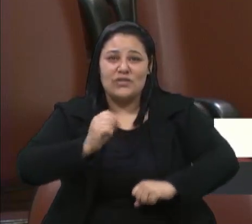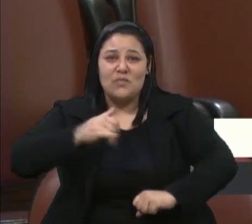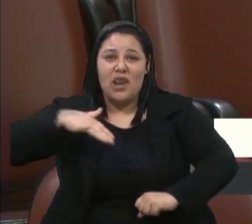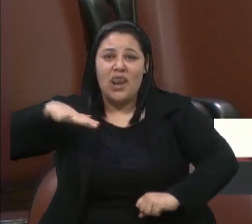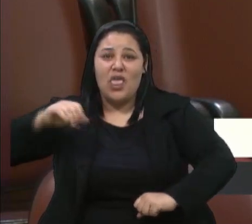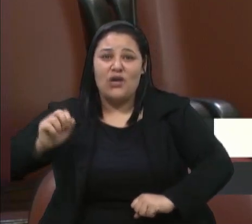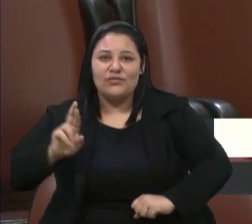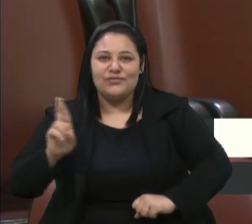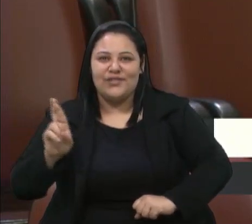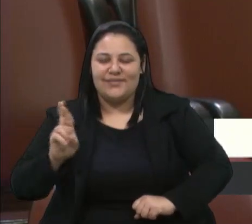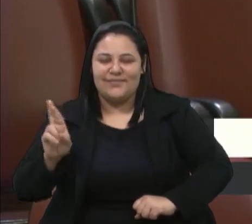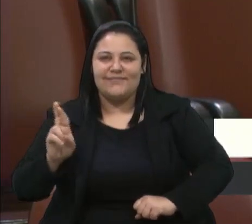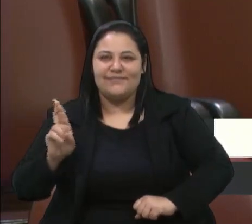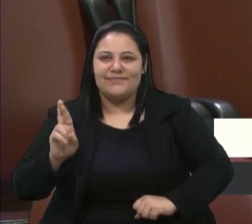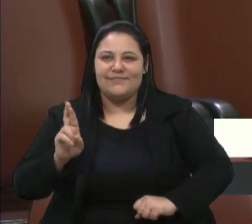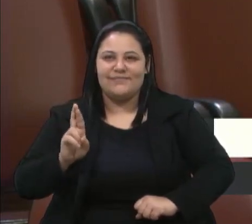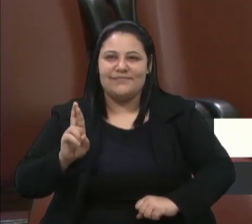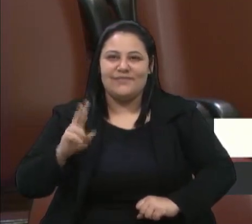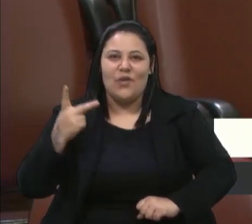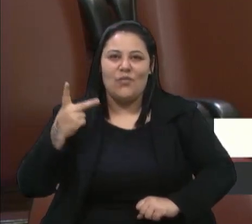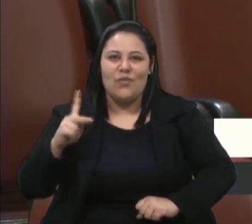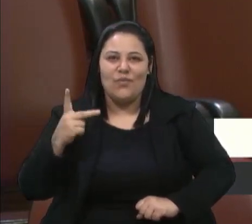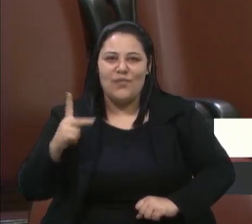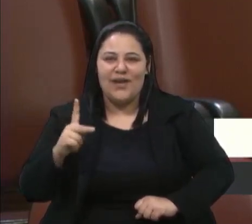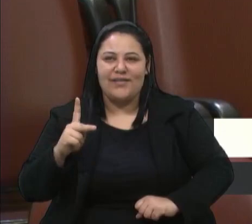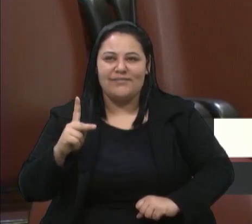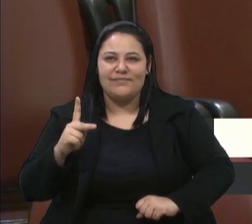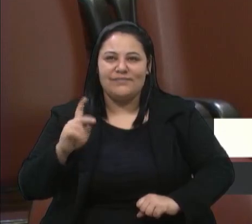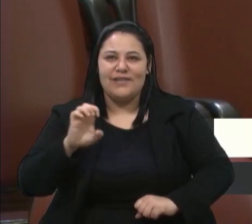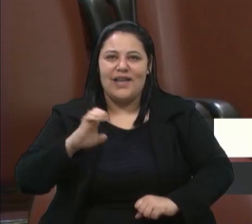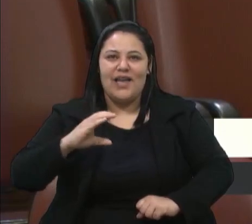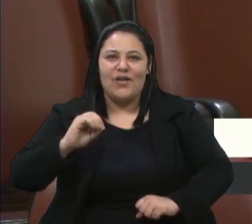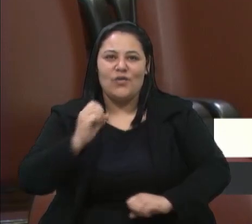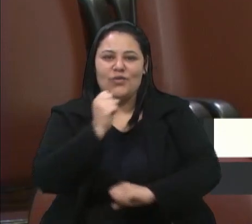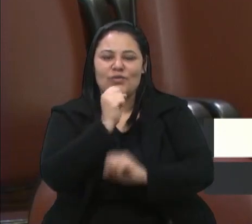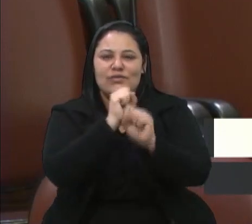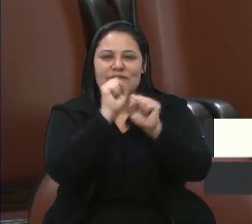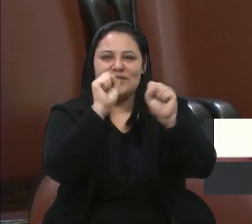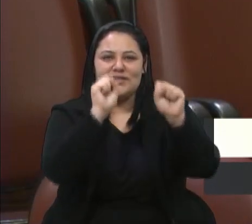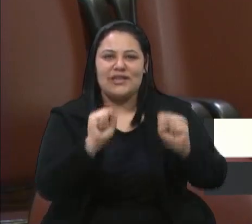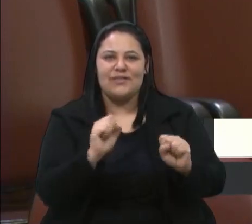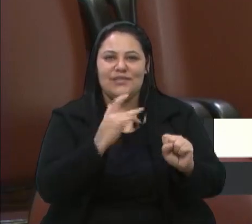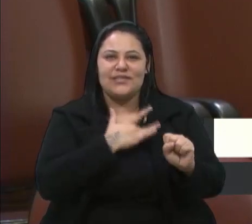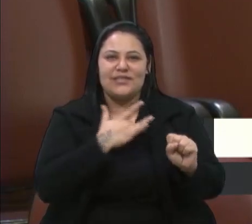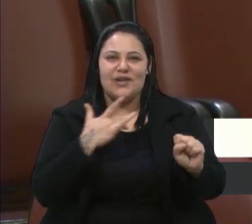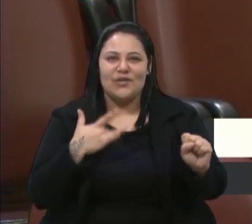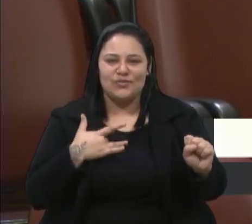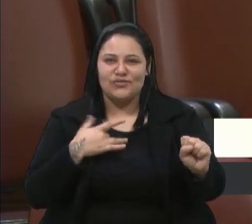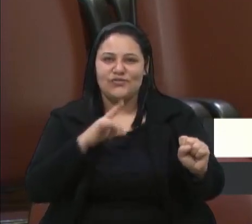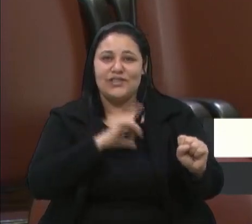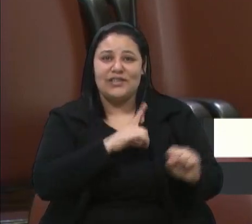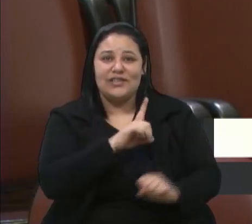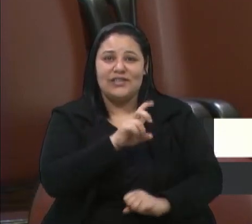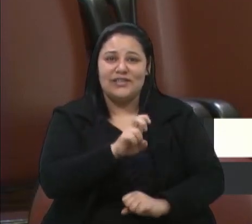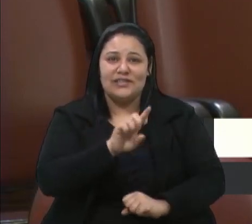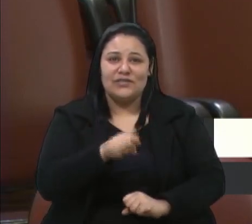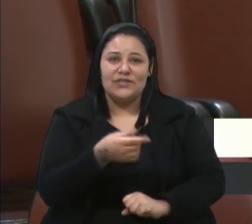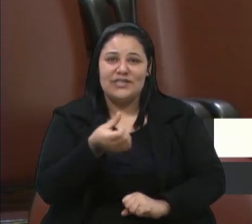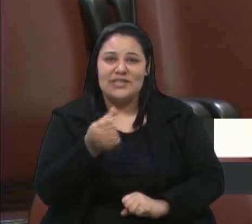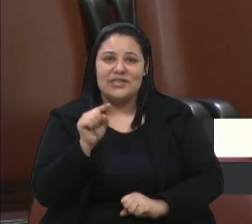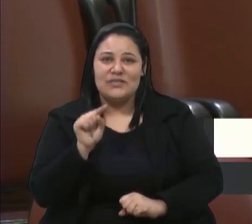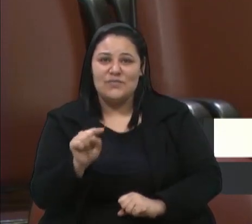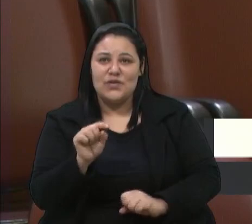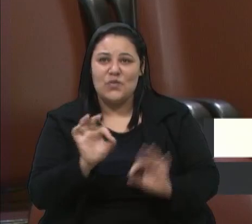O Pompeia, ecossistema de saúde prime, como será chamado o novo hospital, terá 15,6 mil metros quadrados,